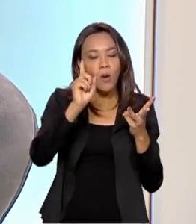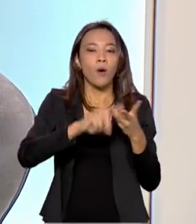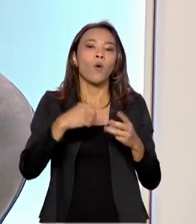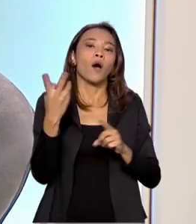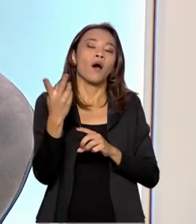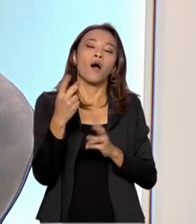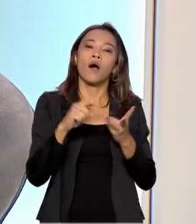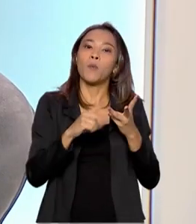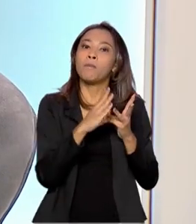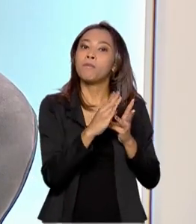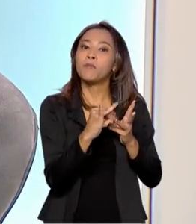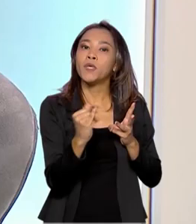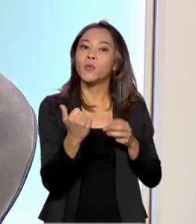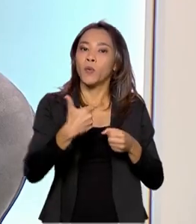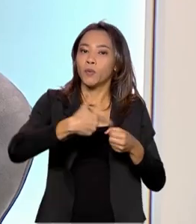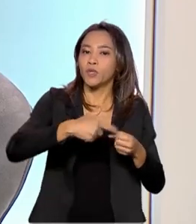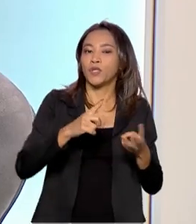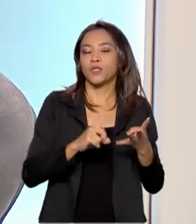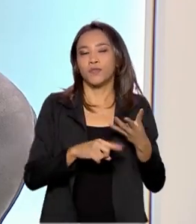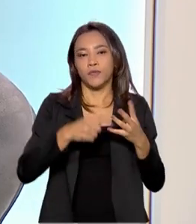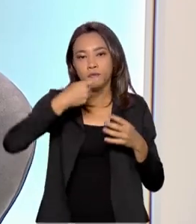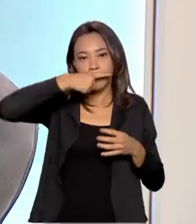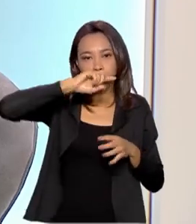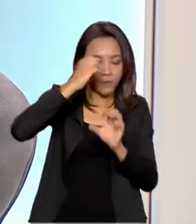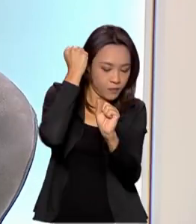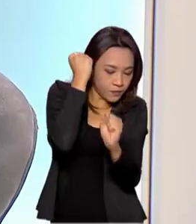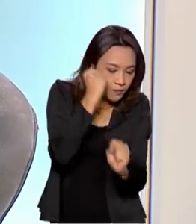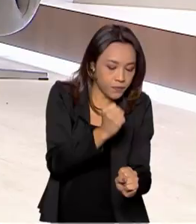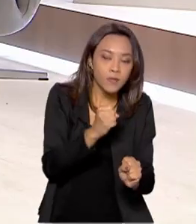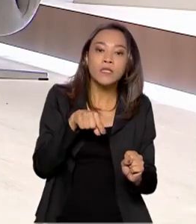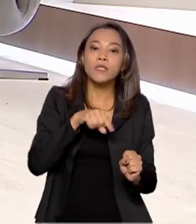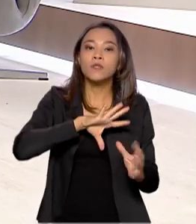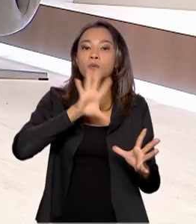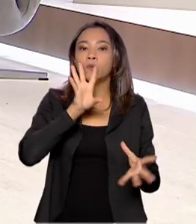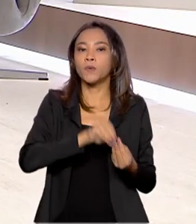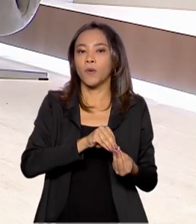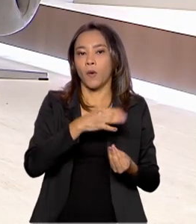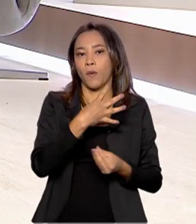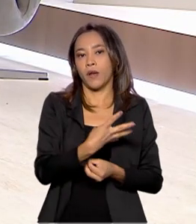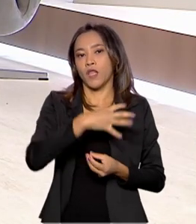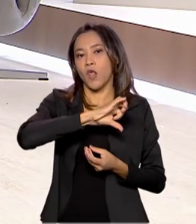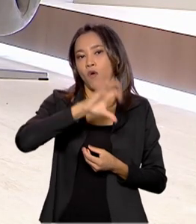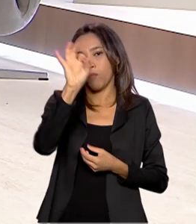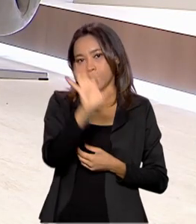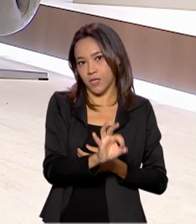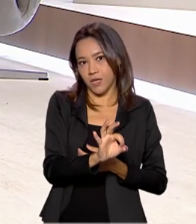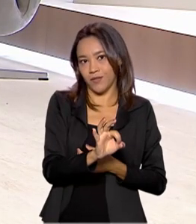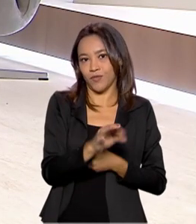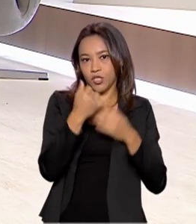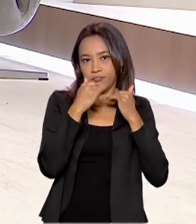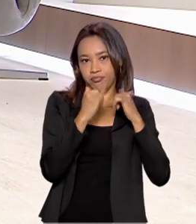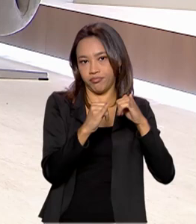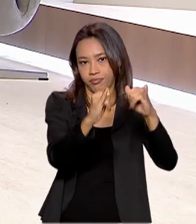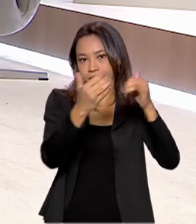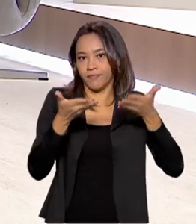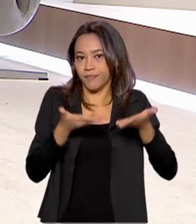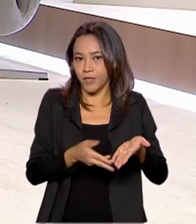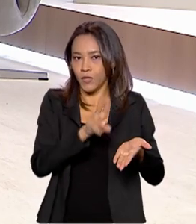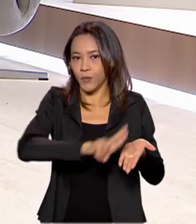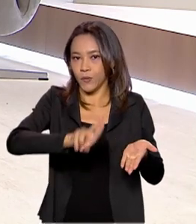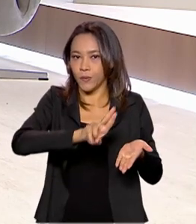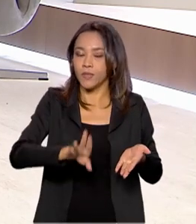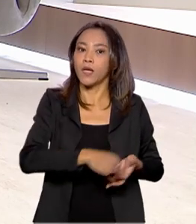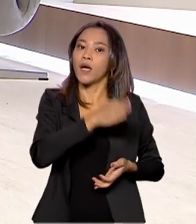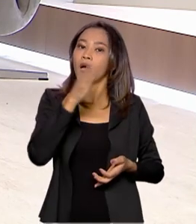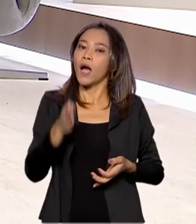biocombustíveis, de uma forma geral, etanol, biodiesel, 49%. Então, a matriz energética é 49% renovável. E quando